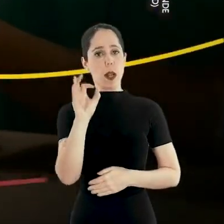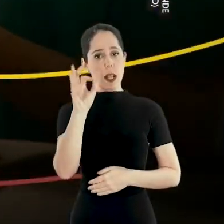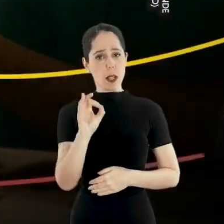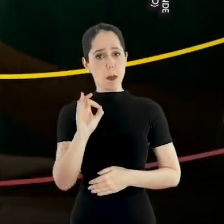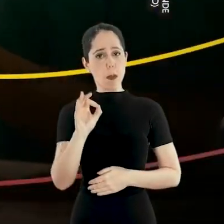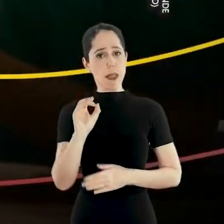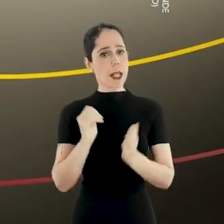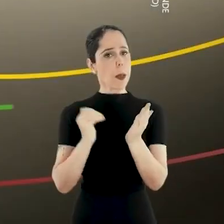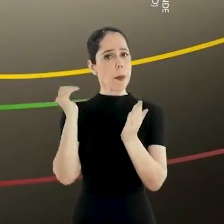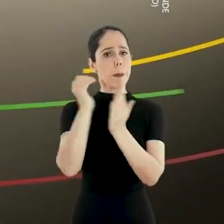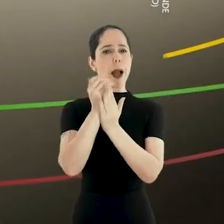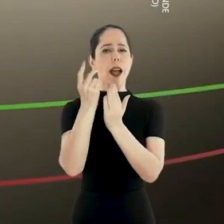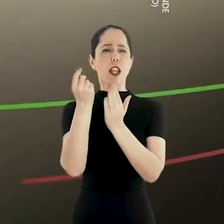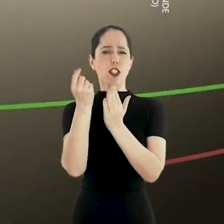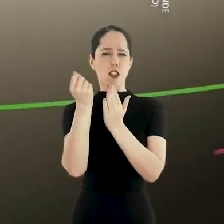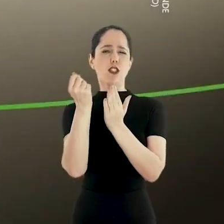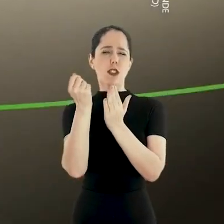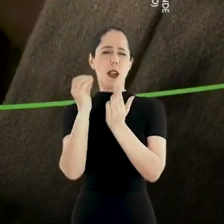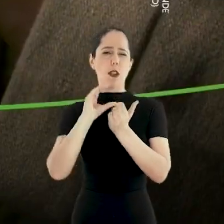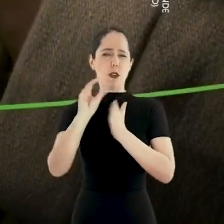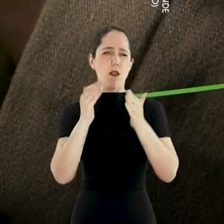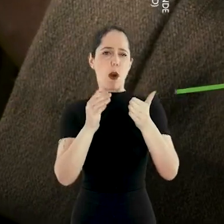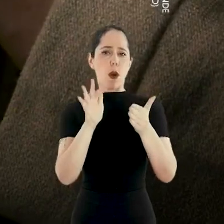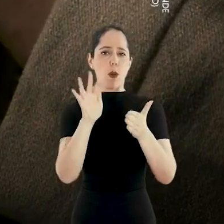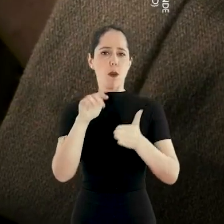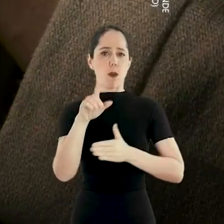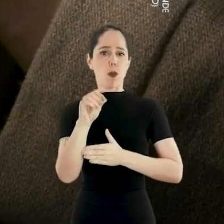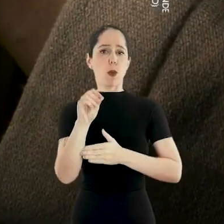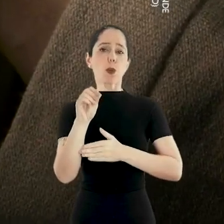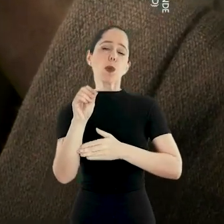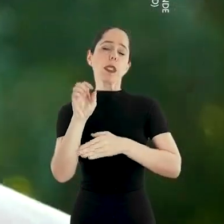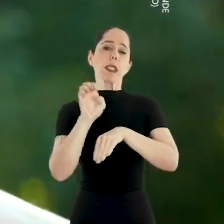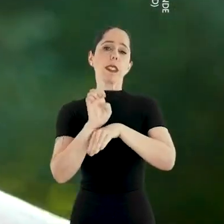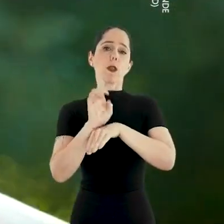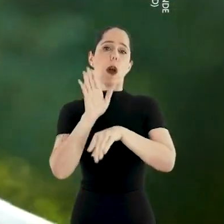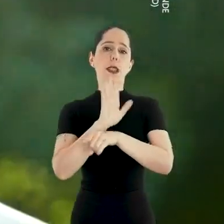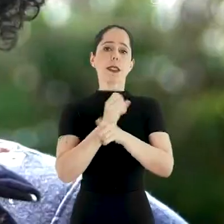a mais de recursos para o Fundo Estadual de Assistência Social